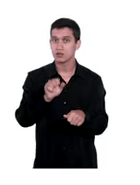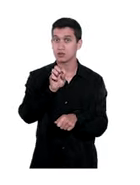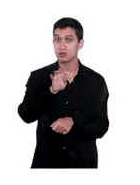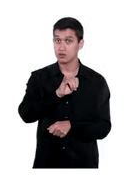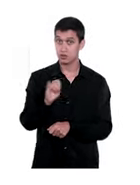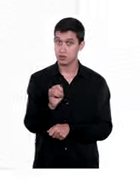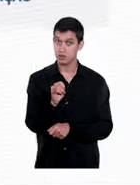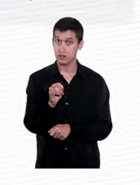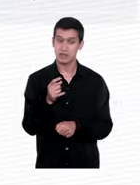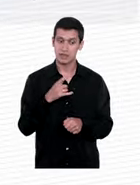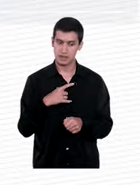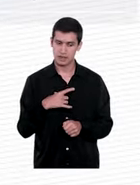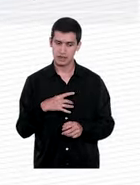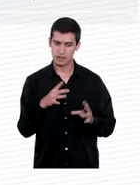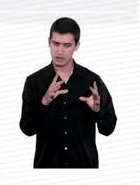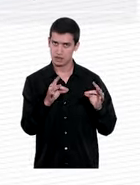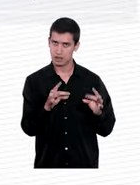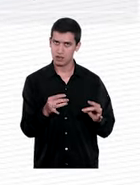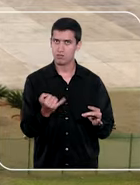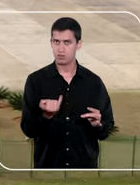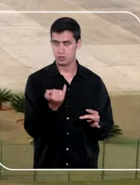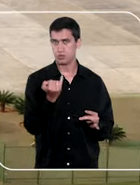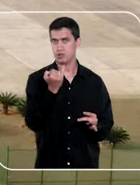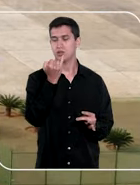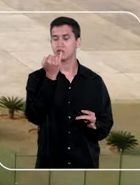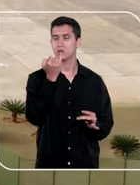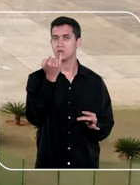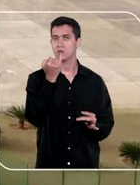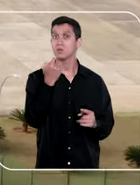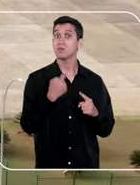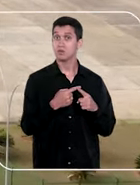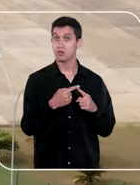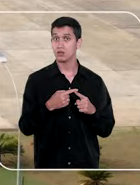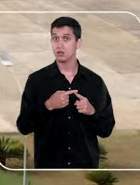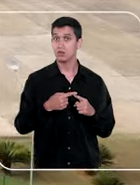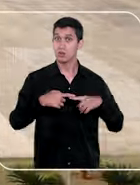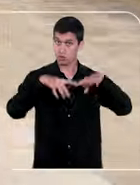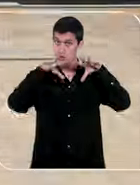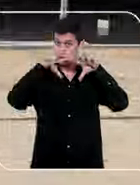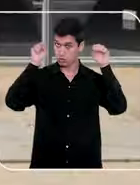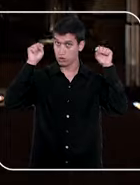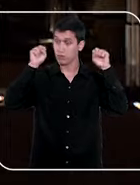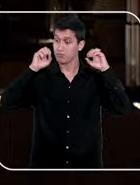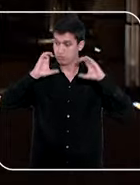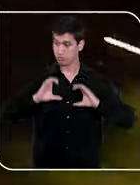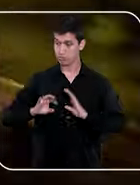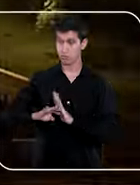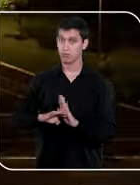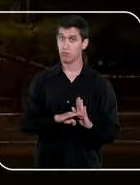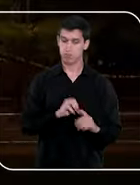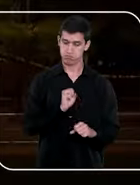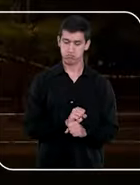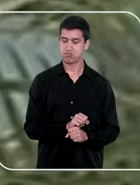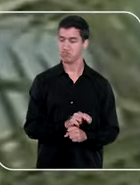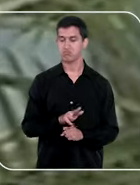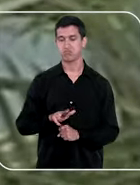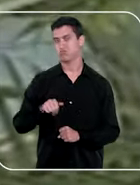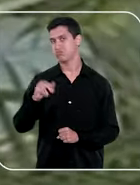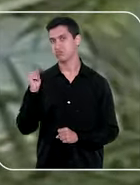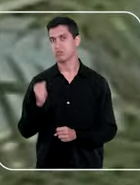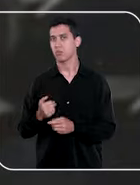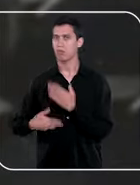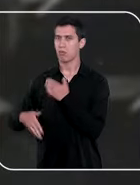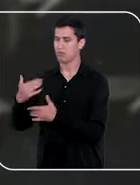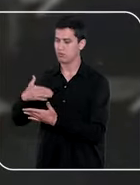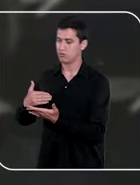STJ são imprescindíveis. Afinal, o Tribunal da Cidadania não para. Desde a sua